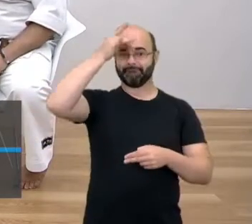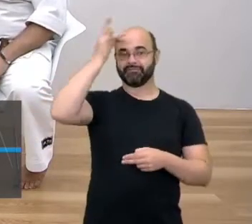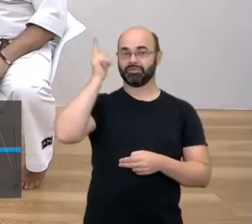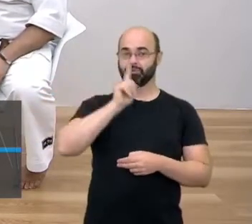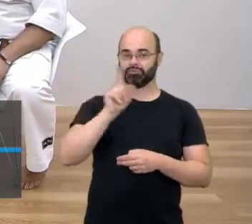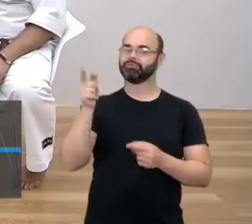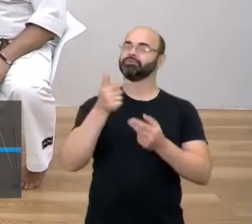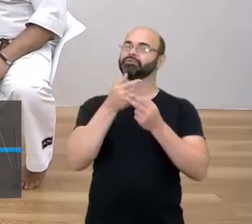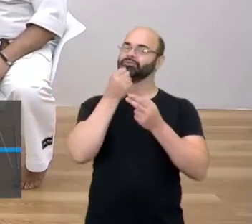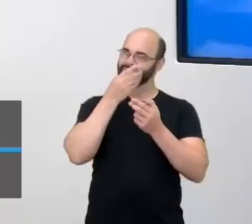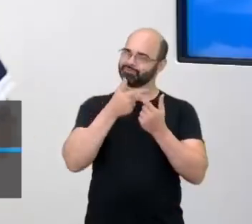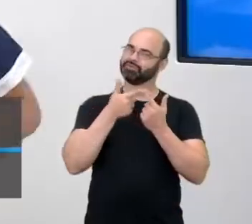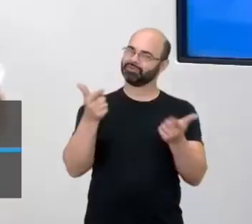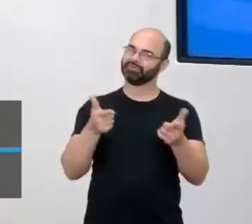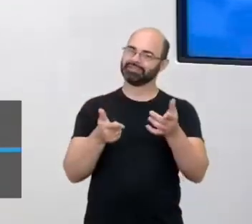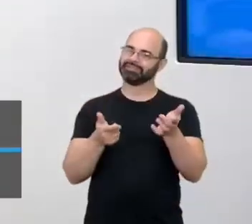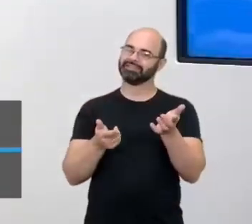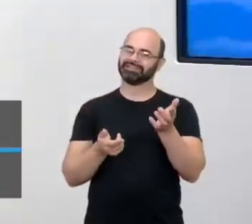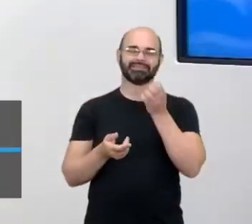Gente,